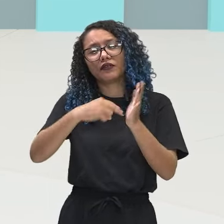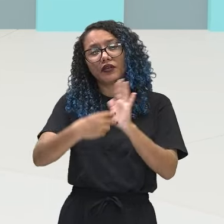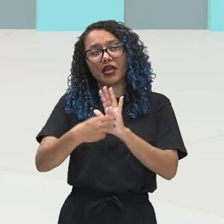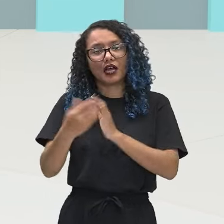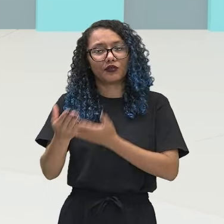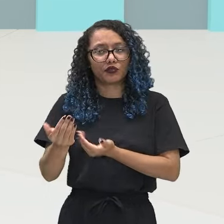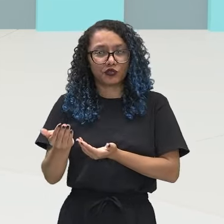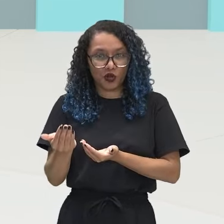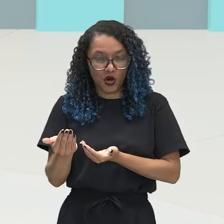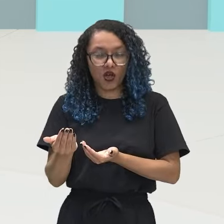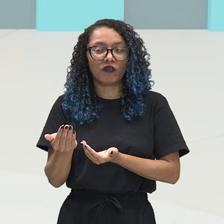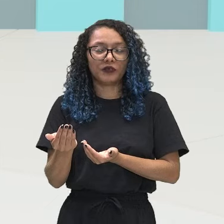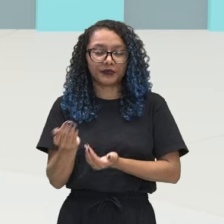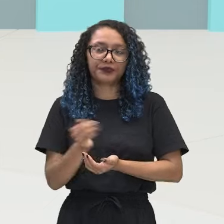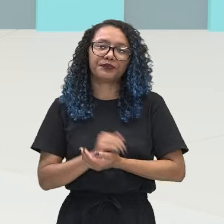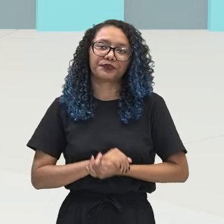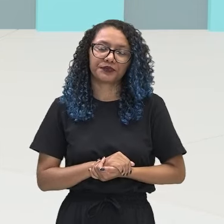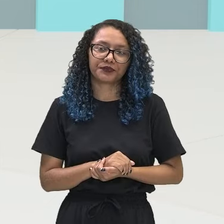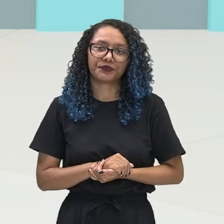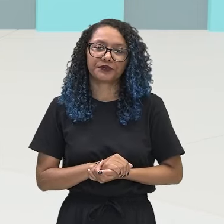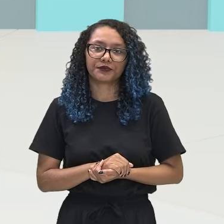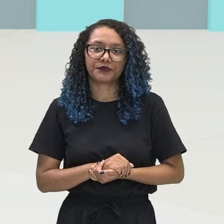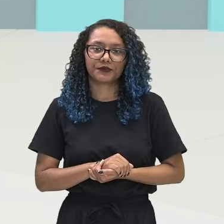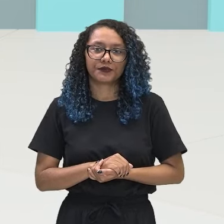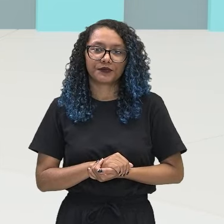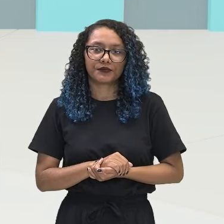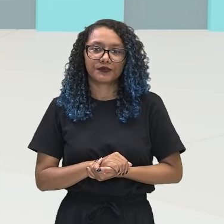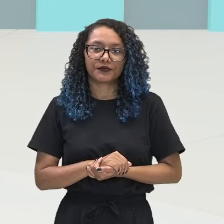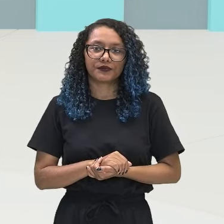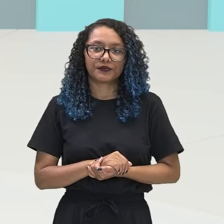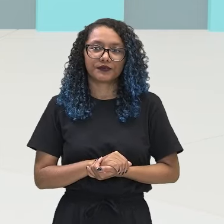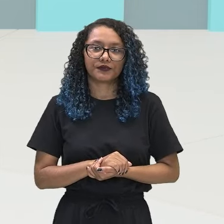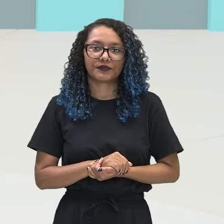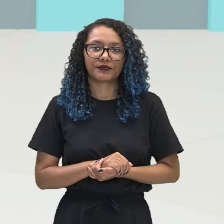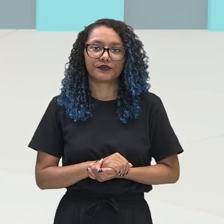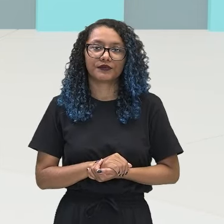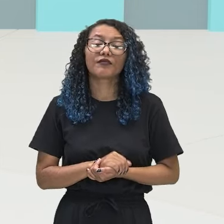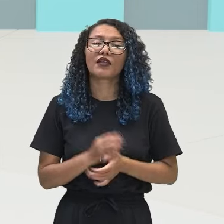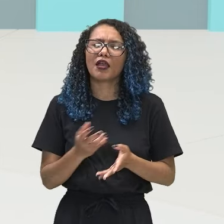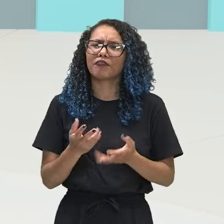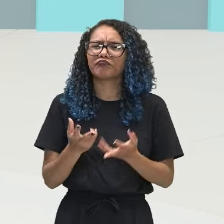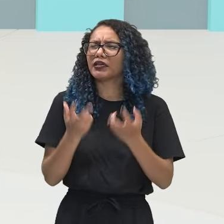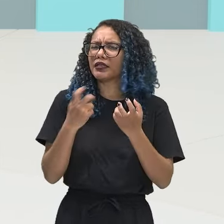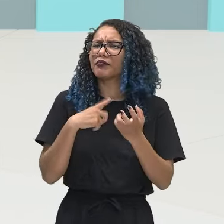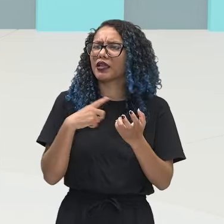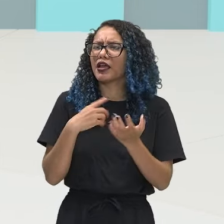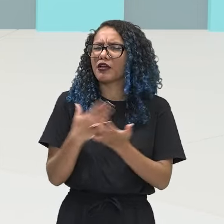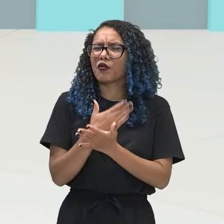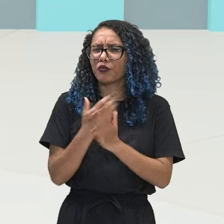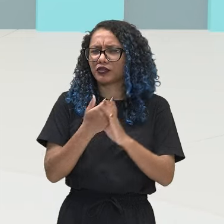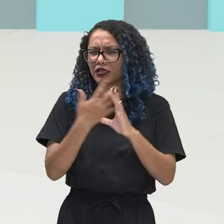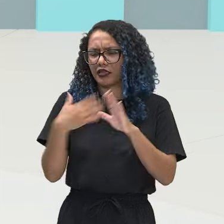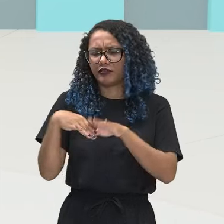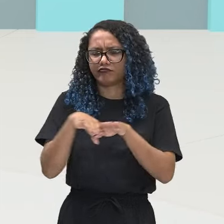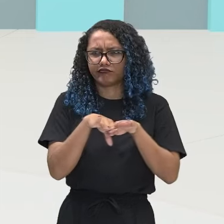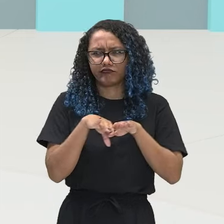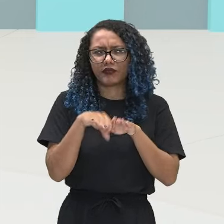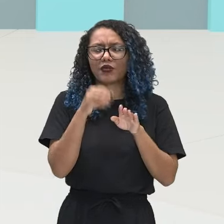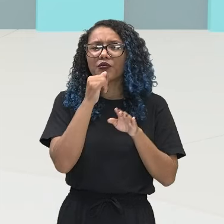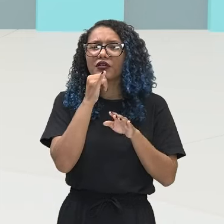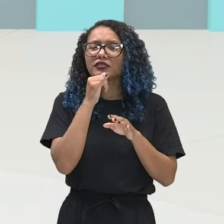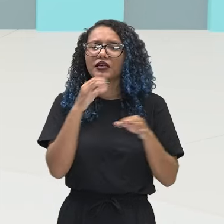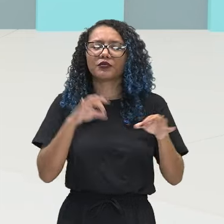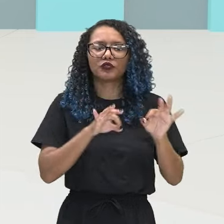a juventude. E vejam só como que tem algumas coisas muito em comum, né? A questão do preparo para o